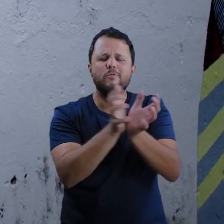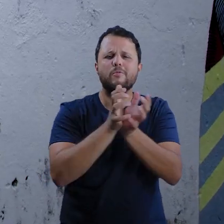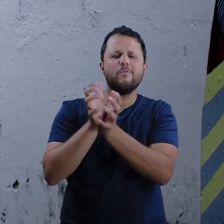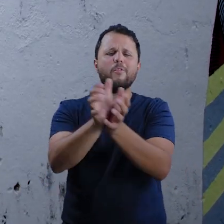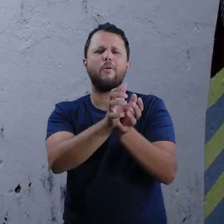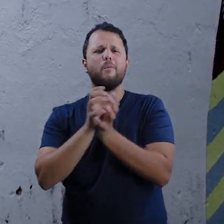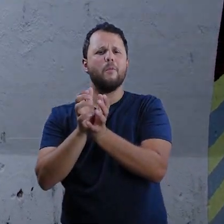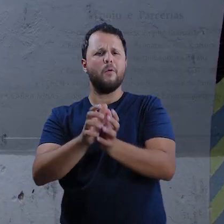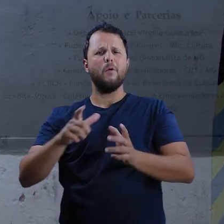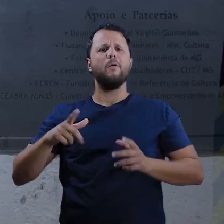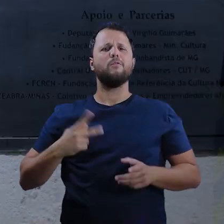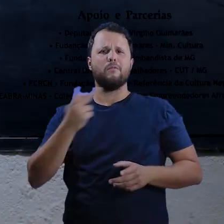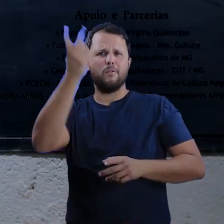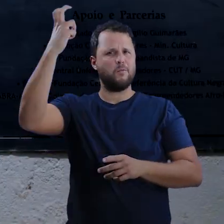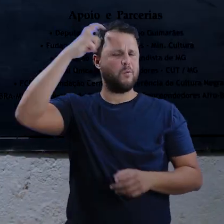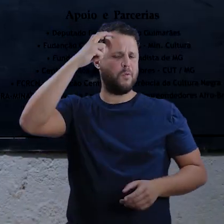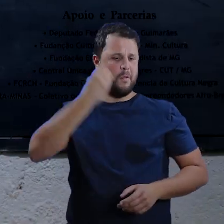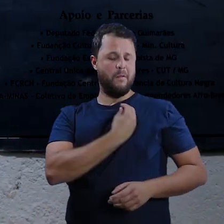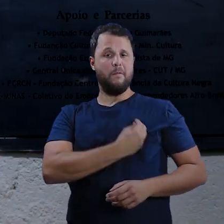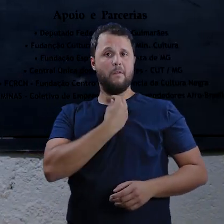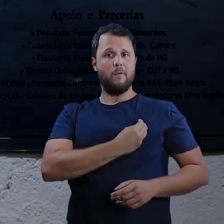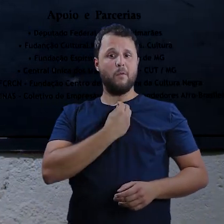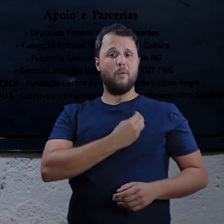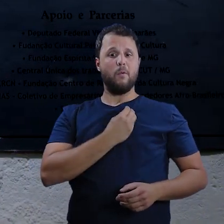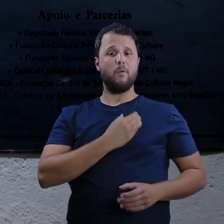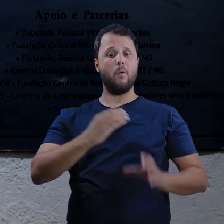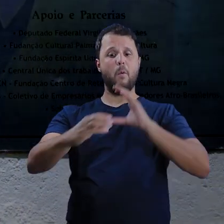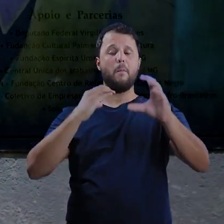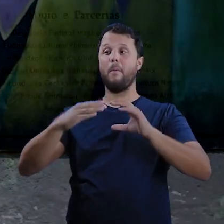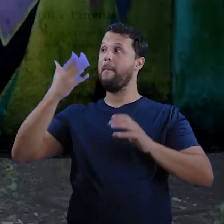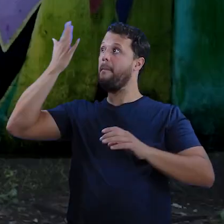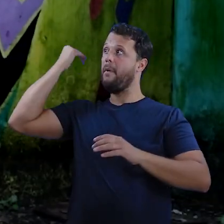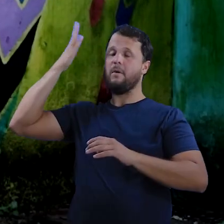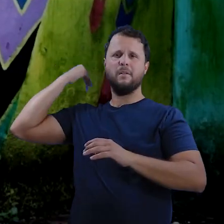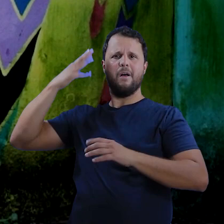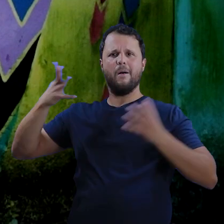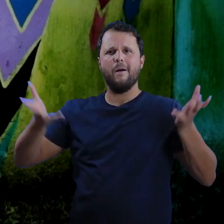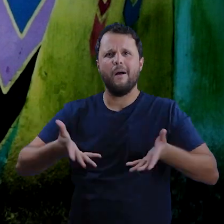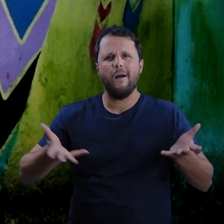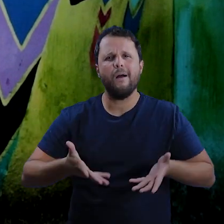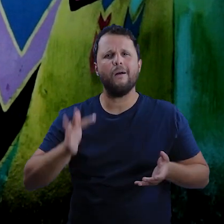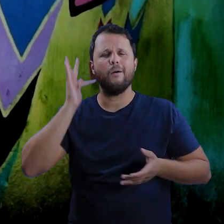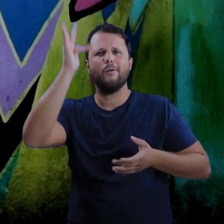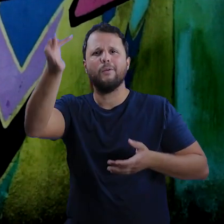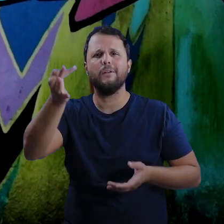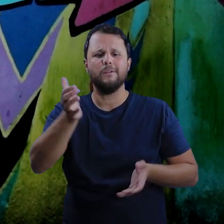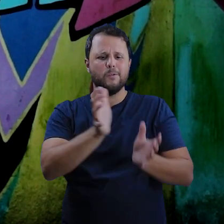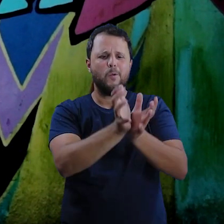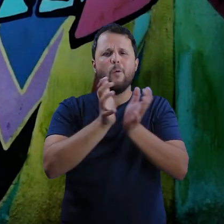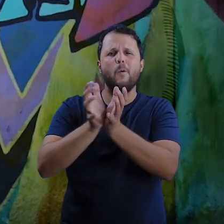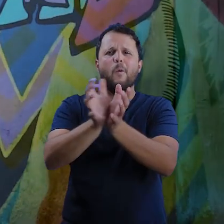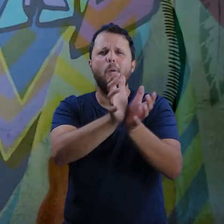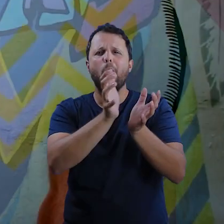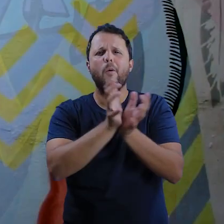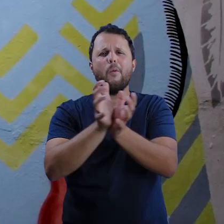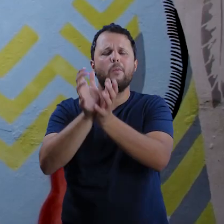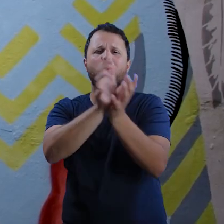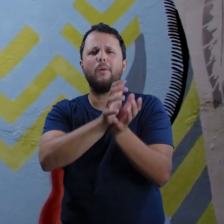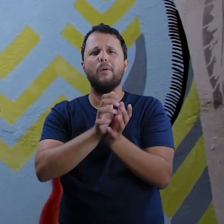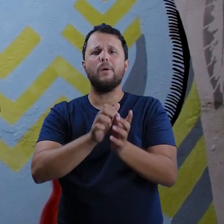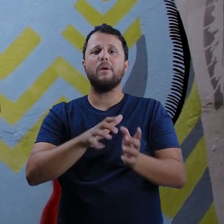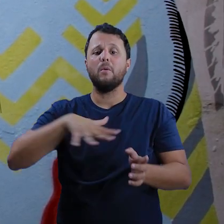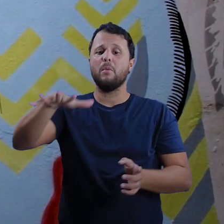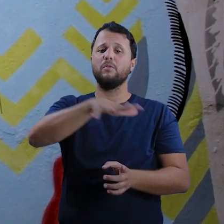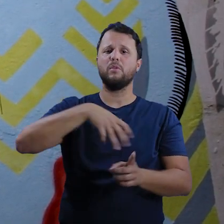são patrimônio vivo, que comunica um passado, presente e futuro. Essas comunidades se formaram a partir de situações de